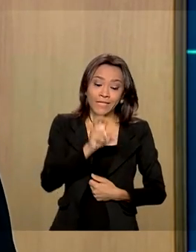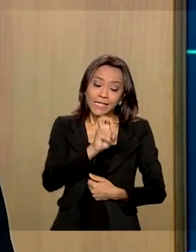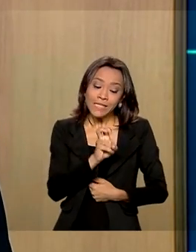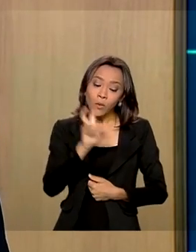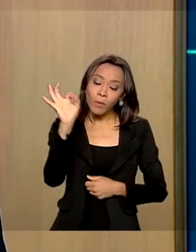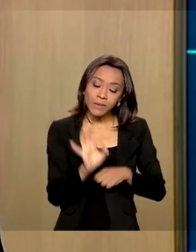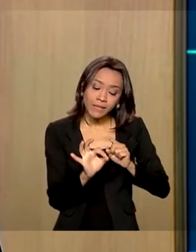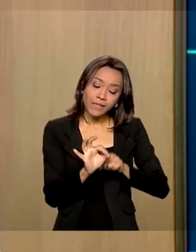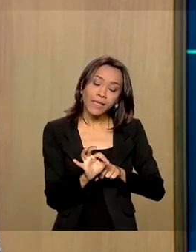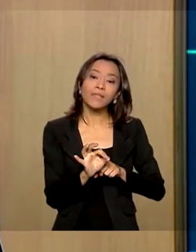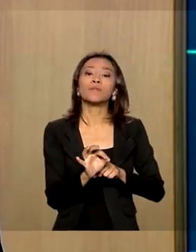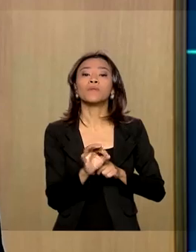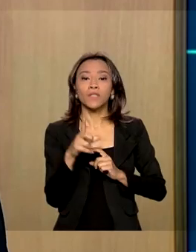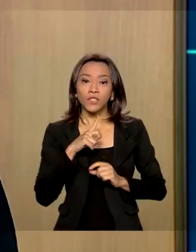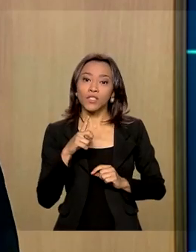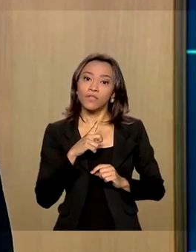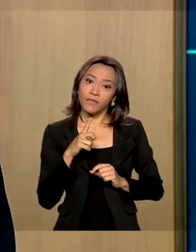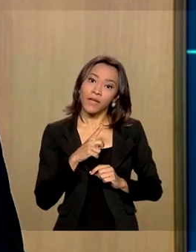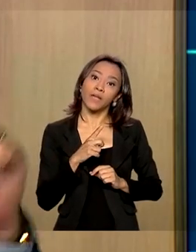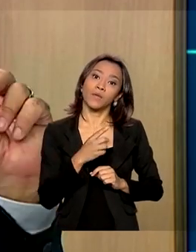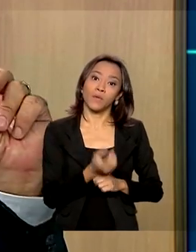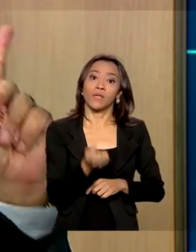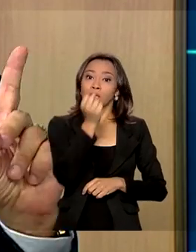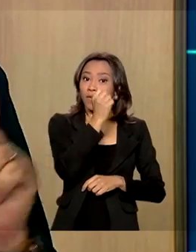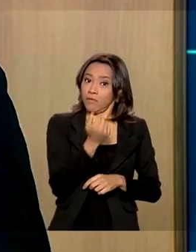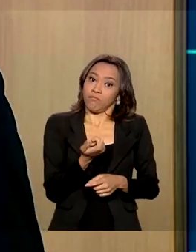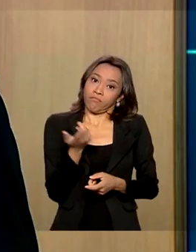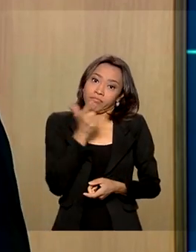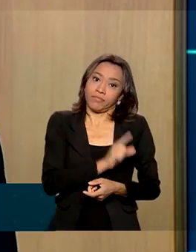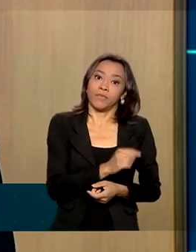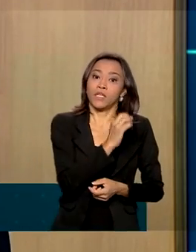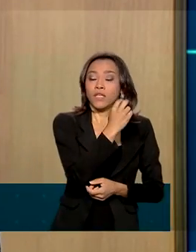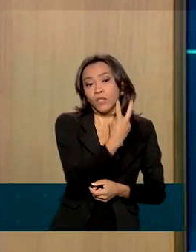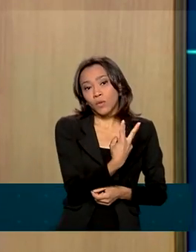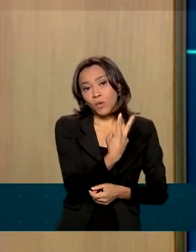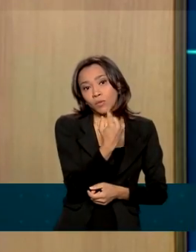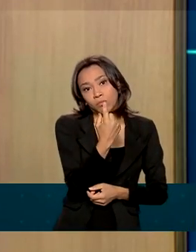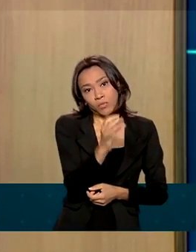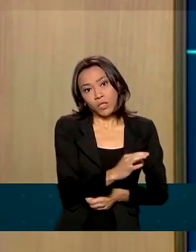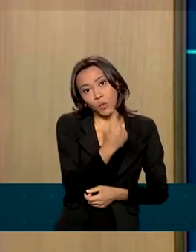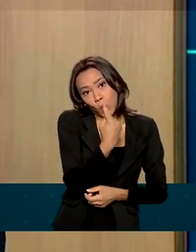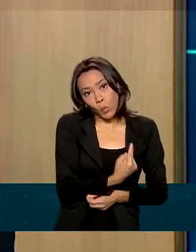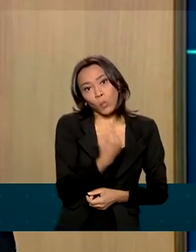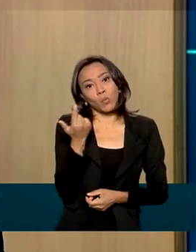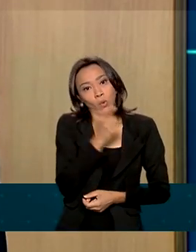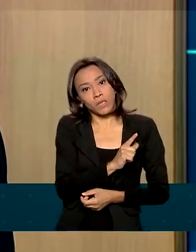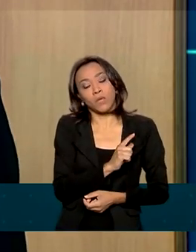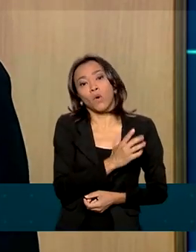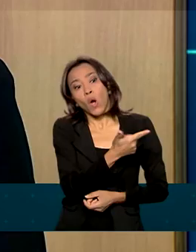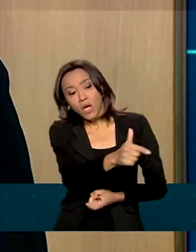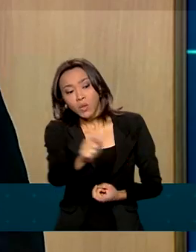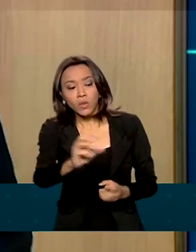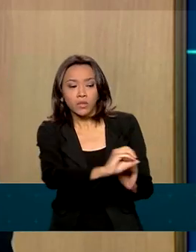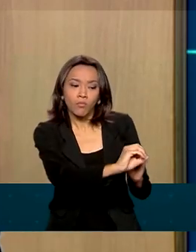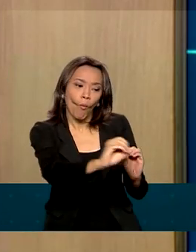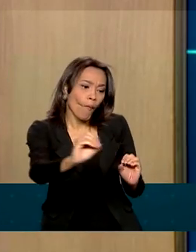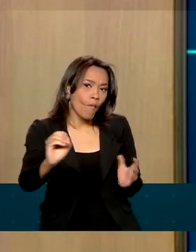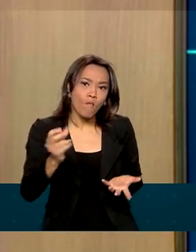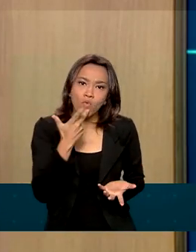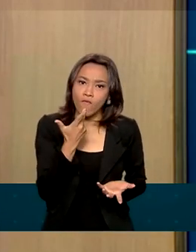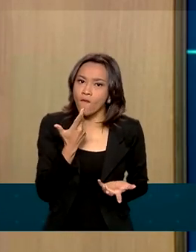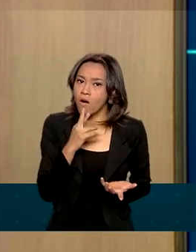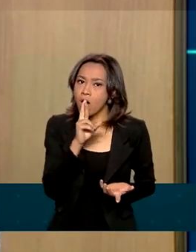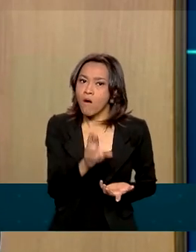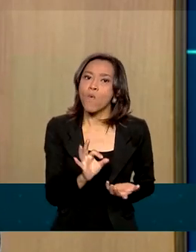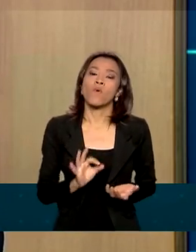tiveram dois desses ganhos e 2% teve pelo menos um desses ganhos. Apenas 1% das empresas não demonstrou ganho nenhum. Outro